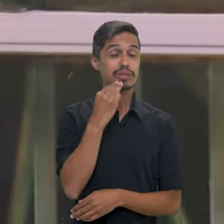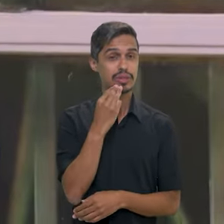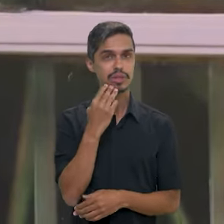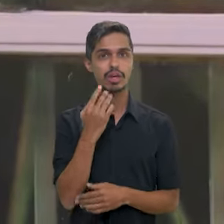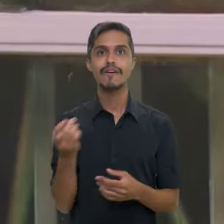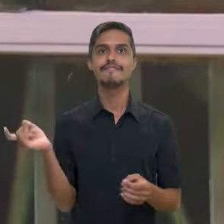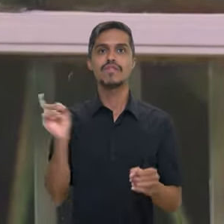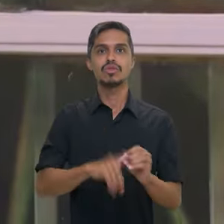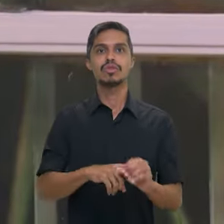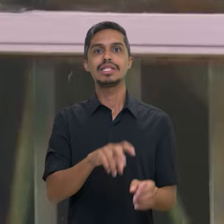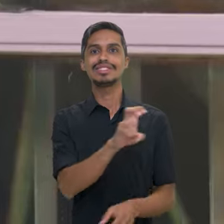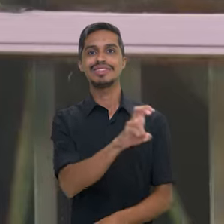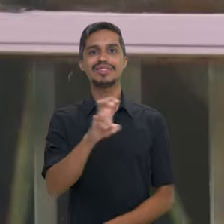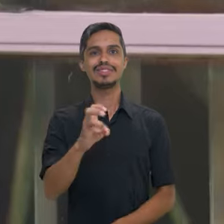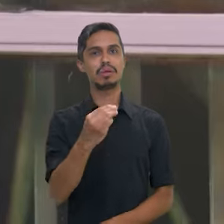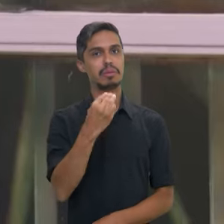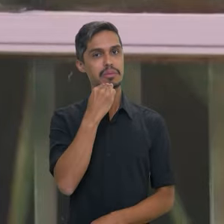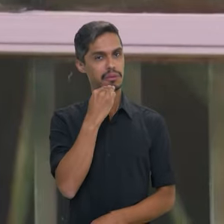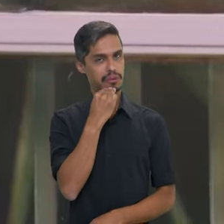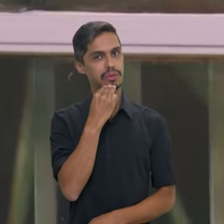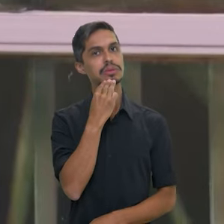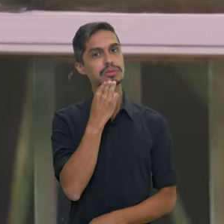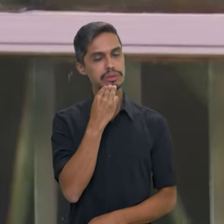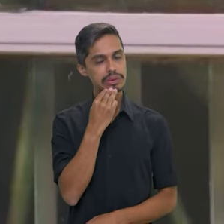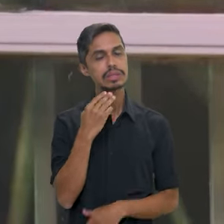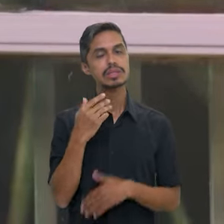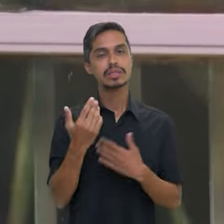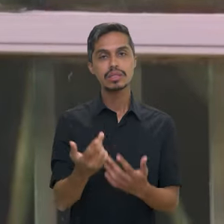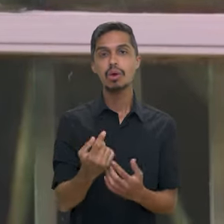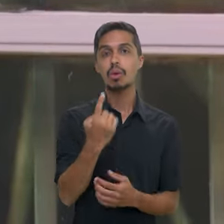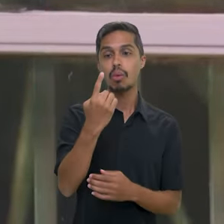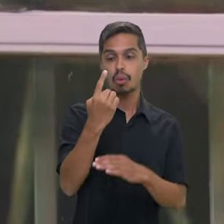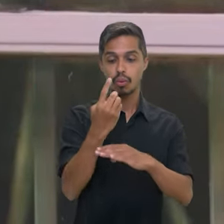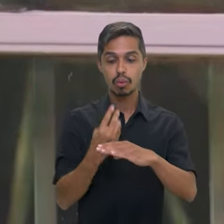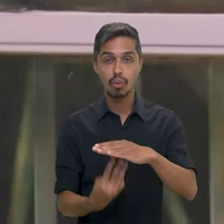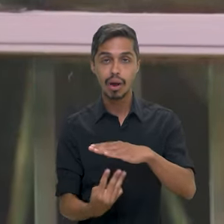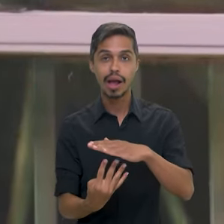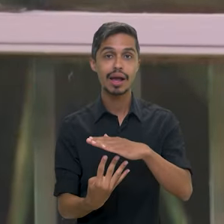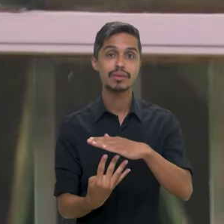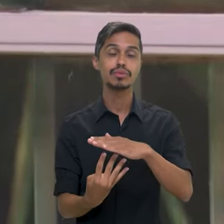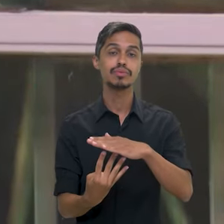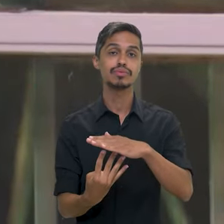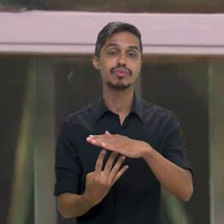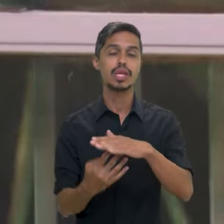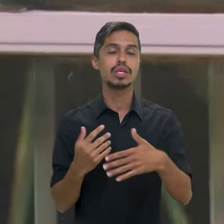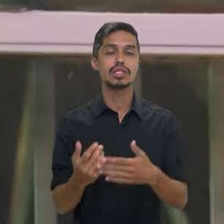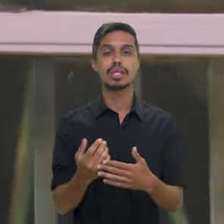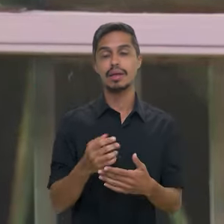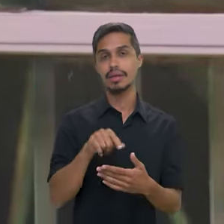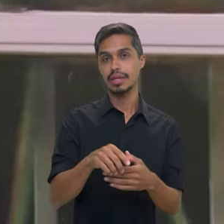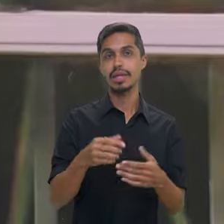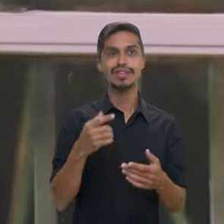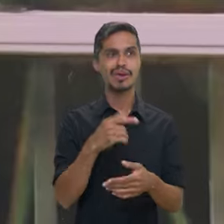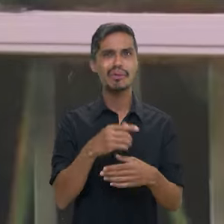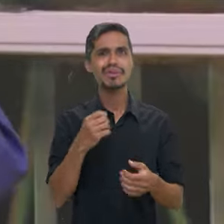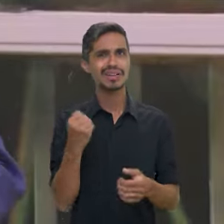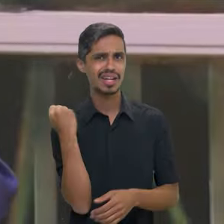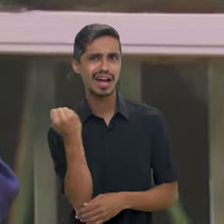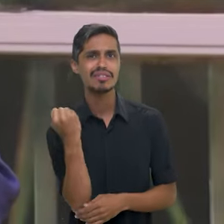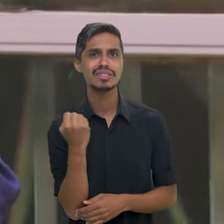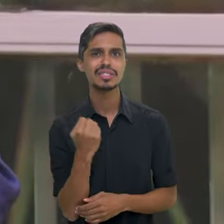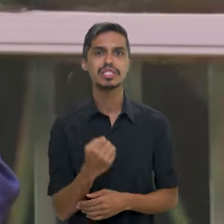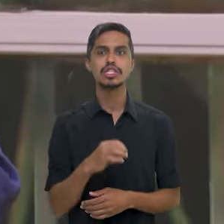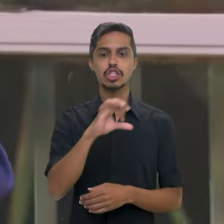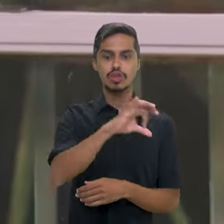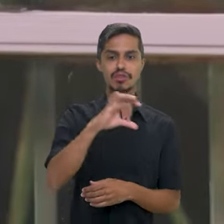voltou a 55 milhões. Um quarto da população brasileira, aproximadamente, é muito grave. 94